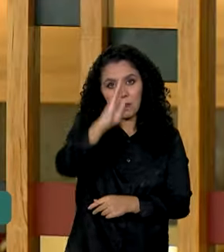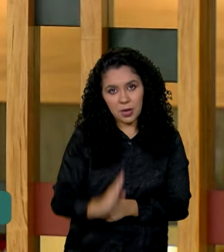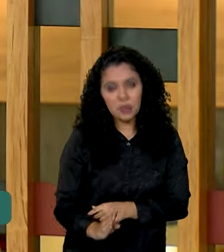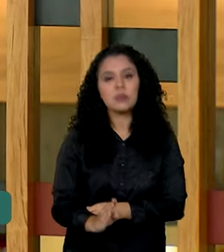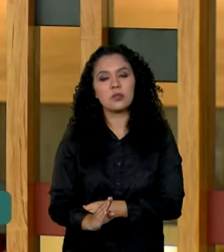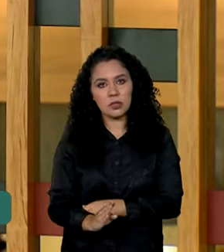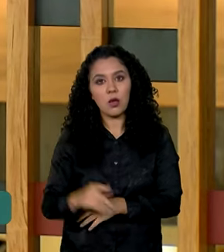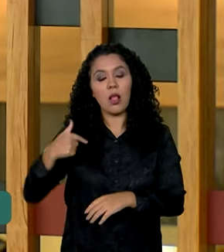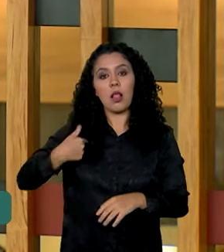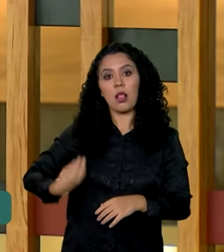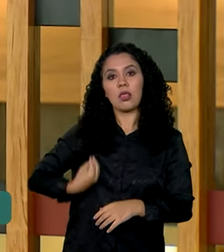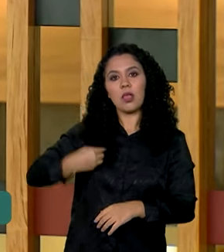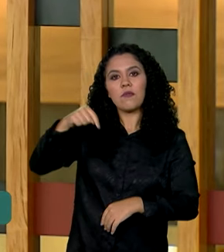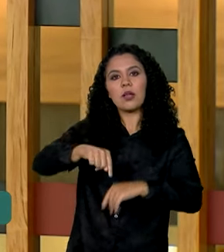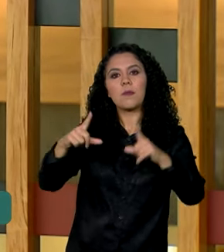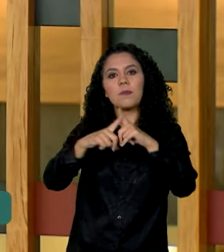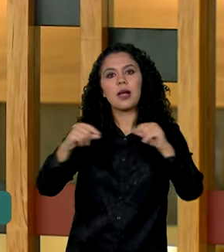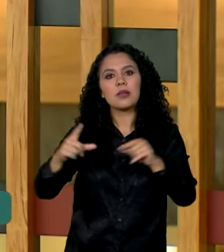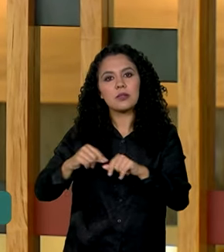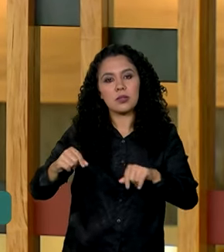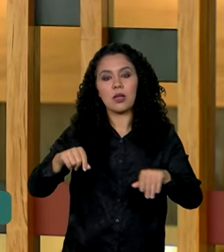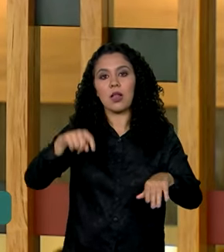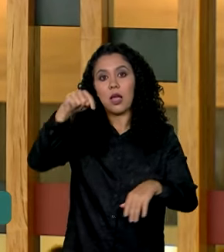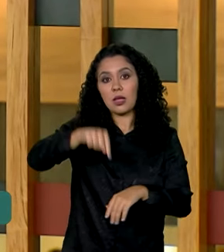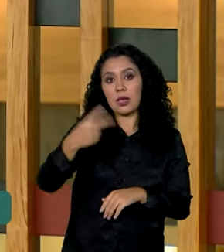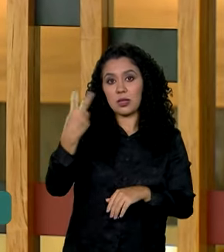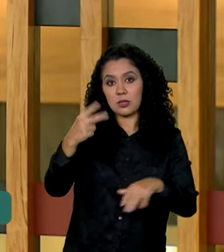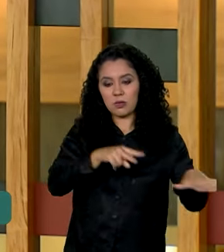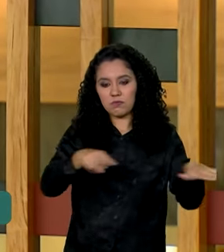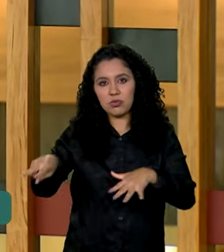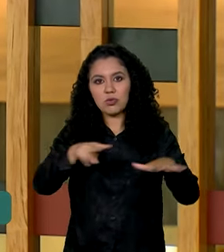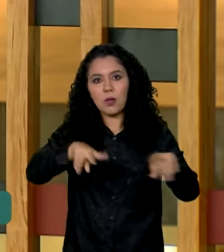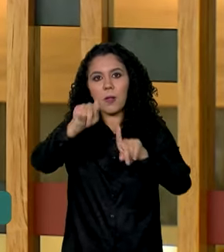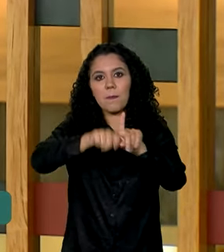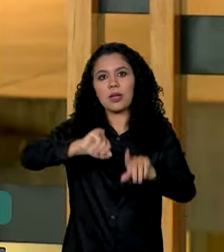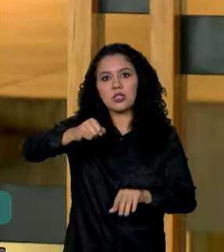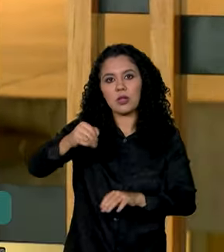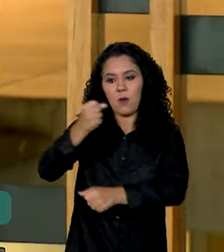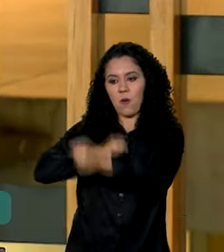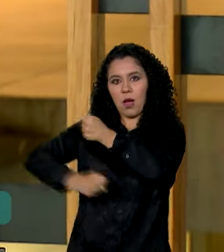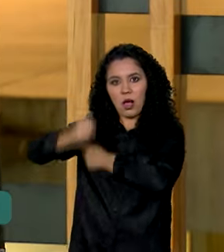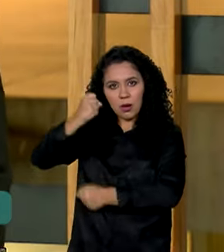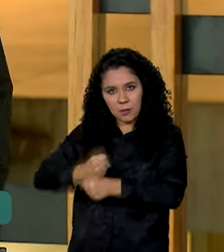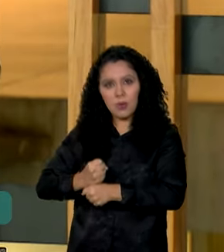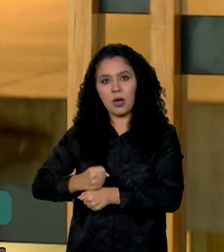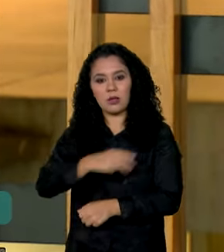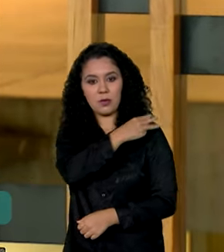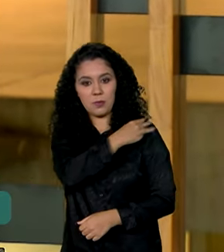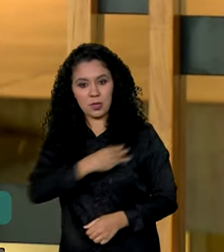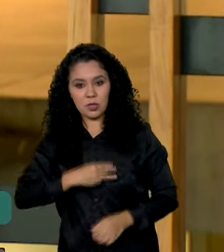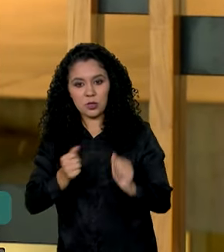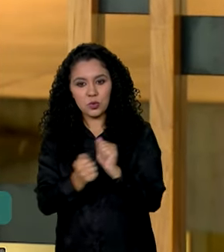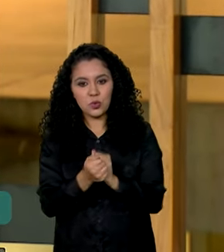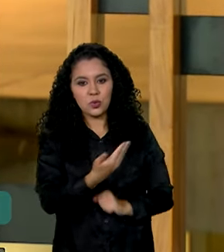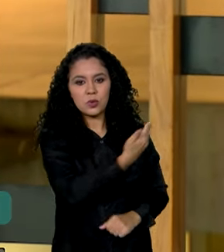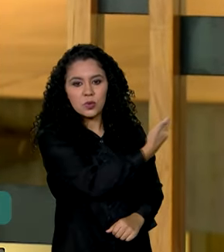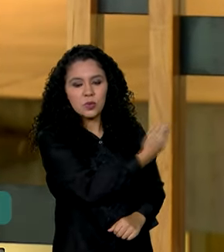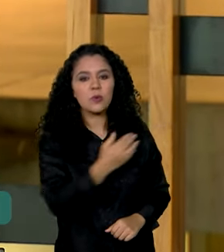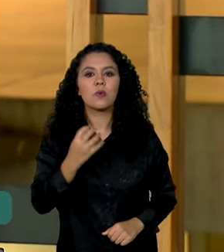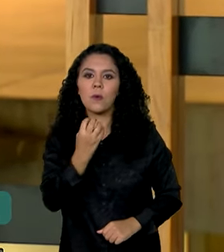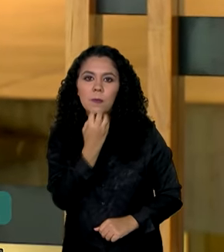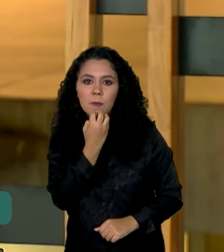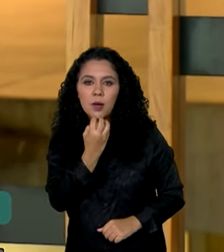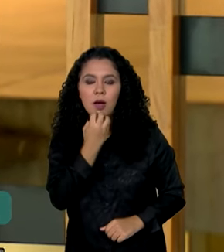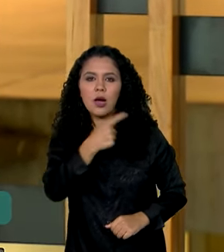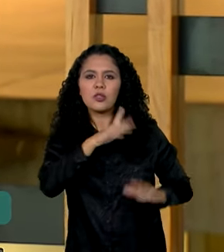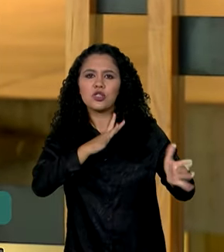Ele esteve em Brasília na segunda semana de janeiro do ano passado. Com o ministro das Relações Exteriores, Mauro Vieira, foram